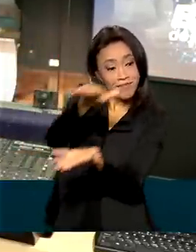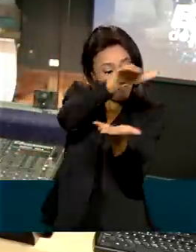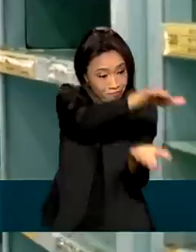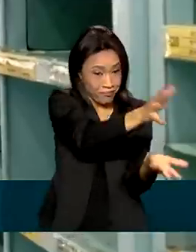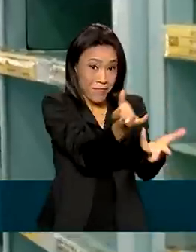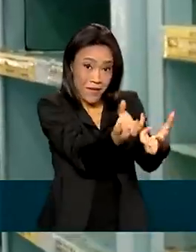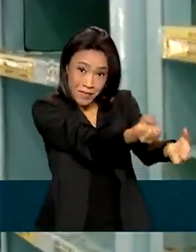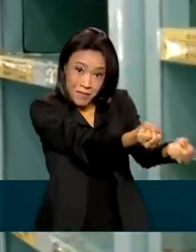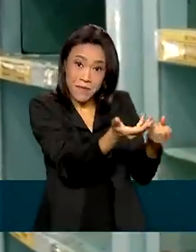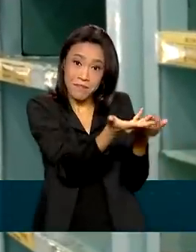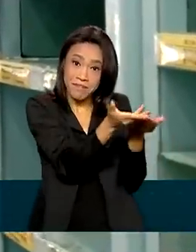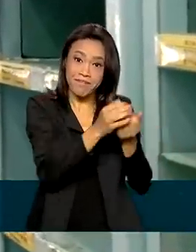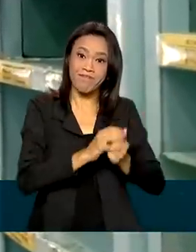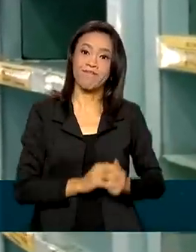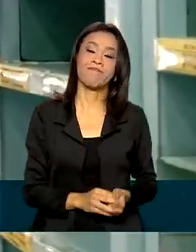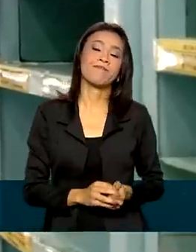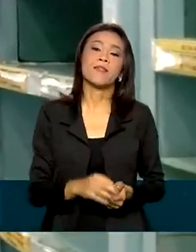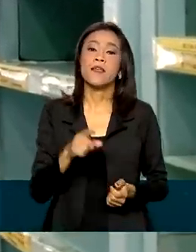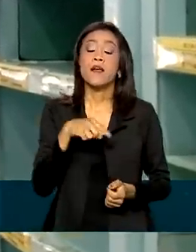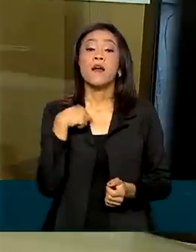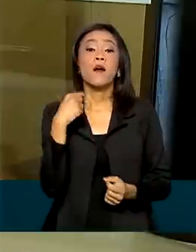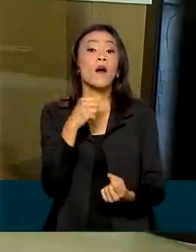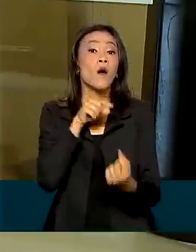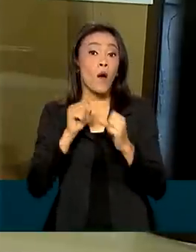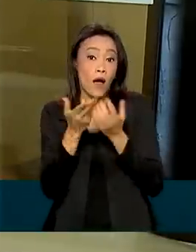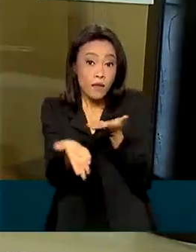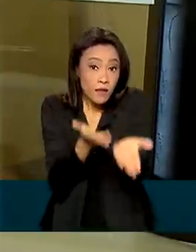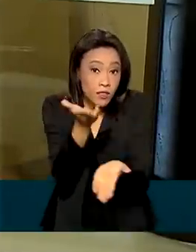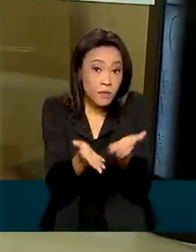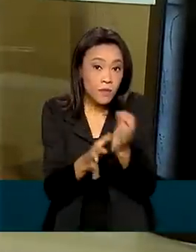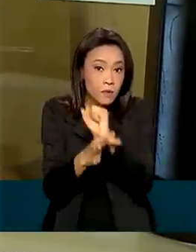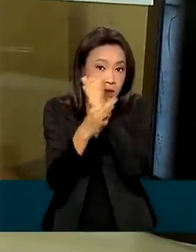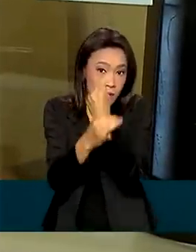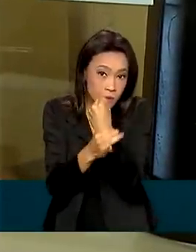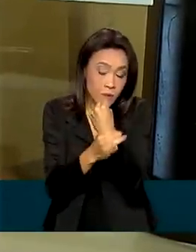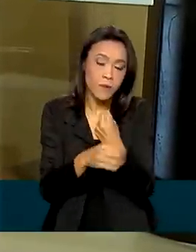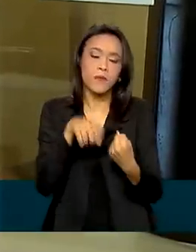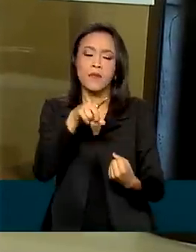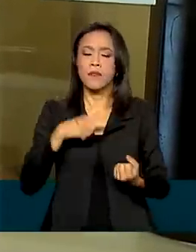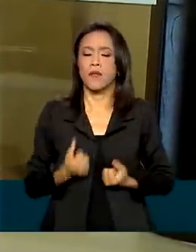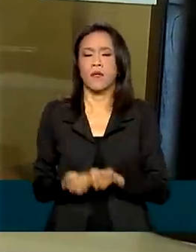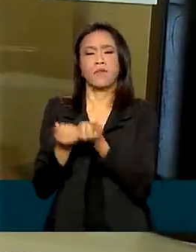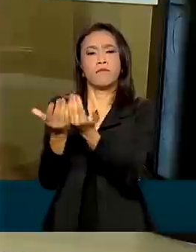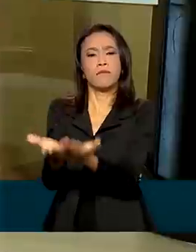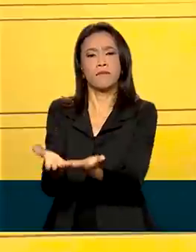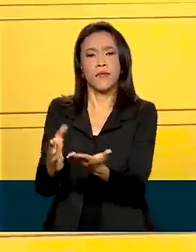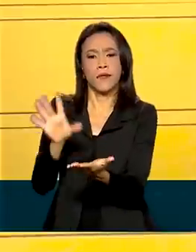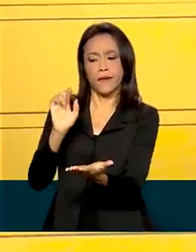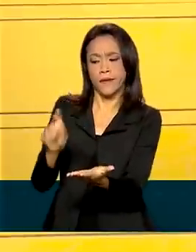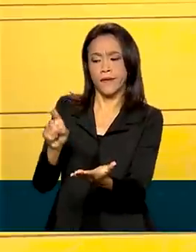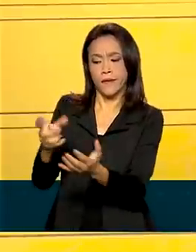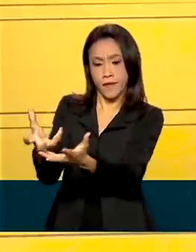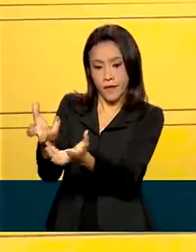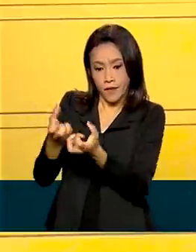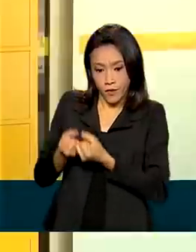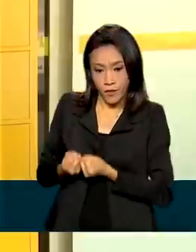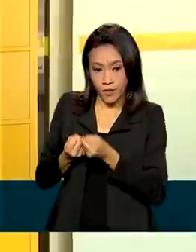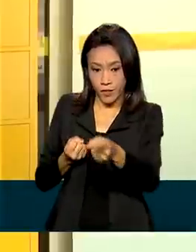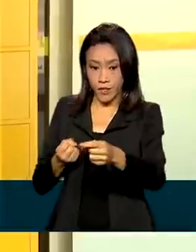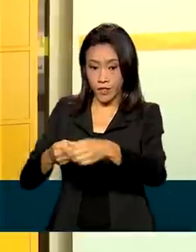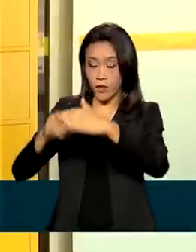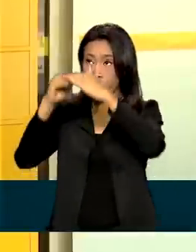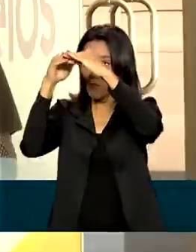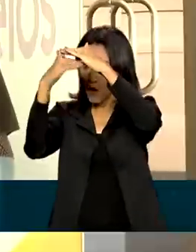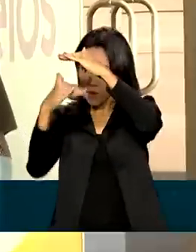parceiros. Para tornar o atendimento mais seguro, os Correios oferecem ainda opções como clique e retire, os lockers, que são armários